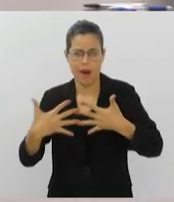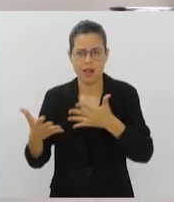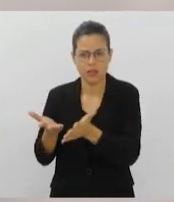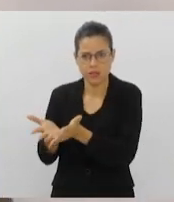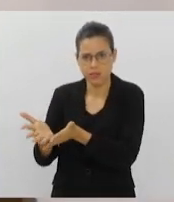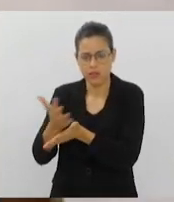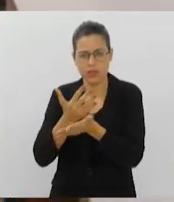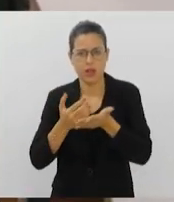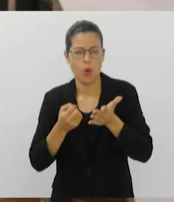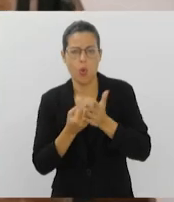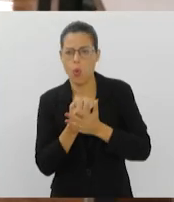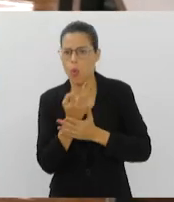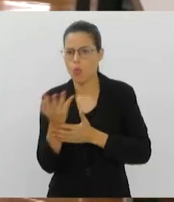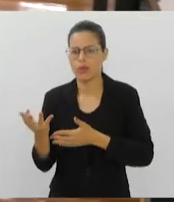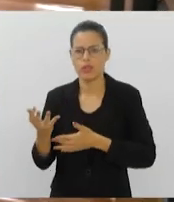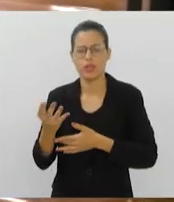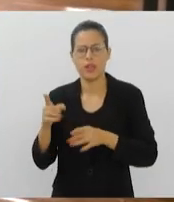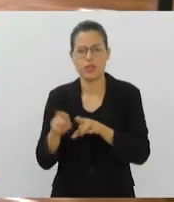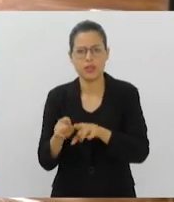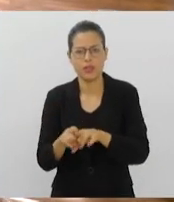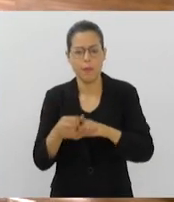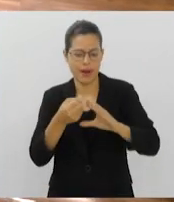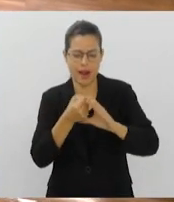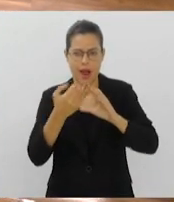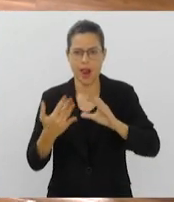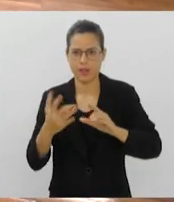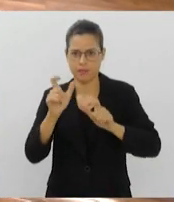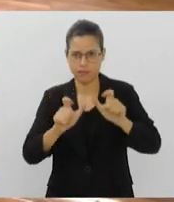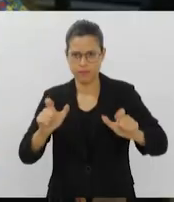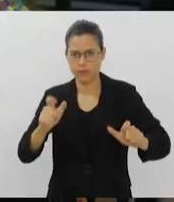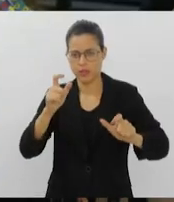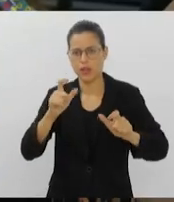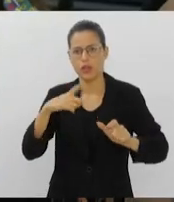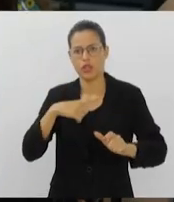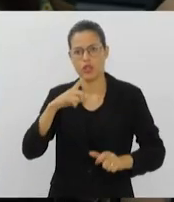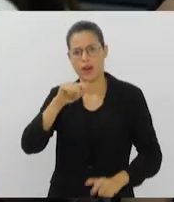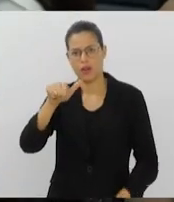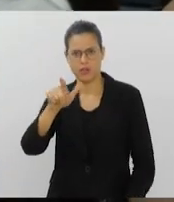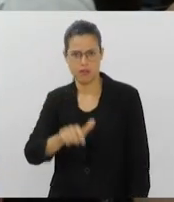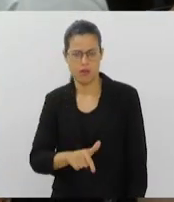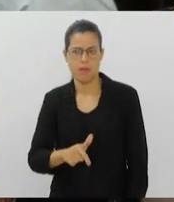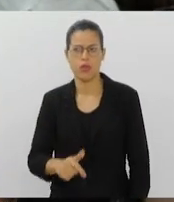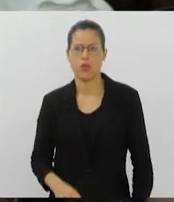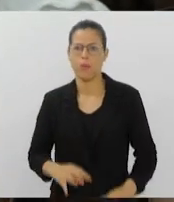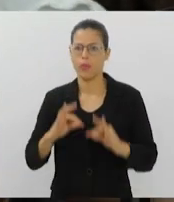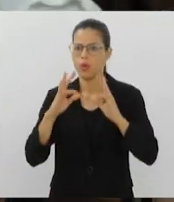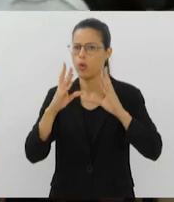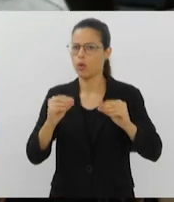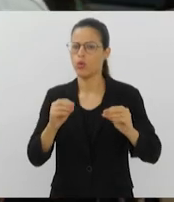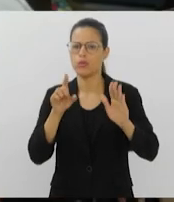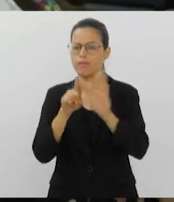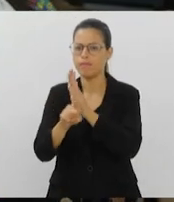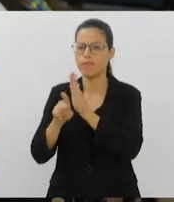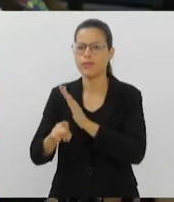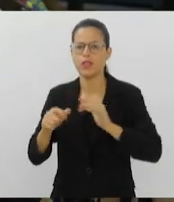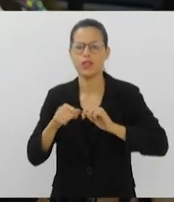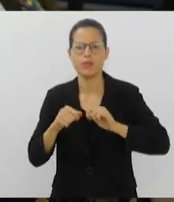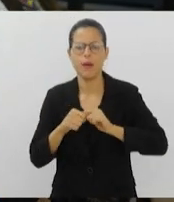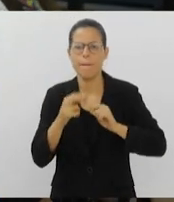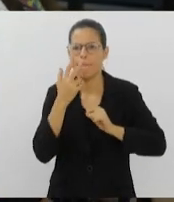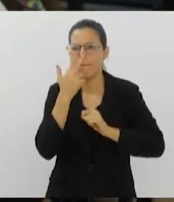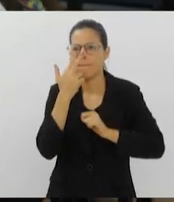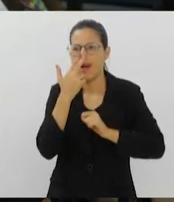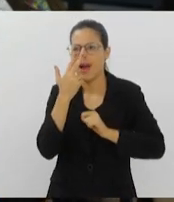número e o perfil das pessoas que tiveram os planos cancelados. Todas as perguntas que a gente faz parece que a gente está